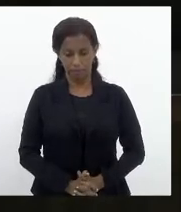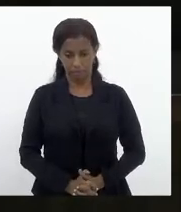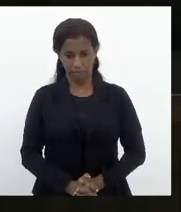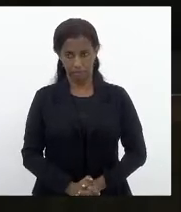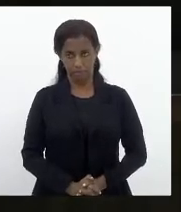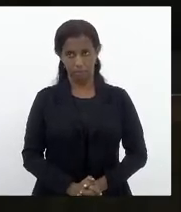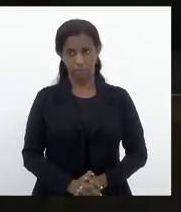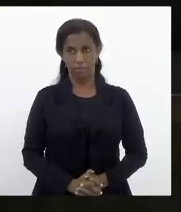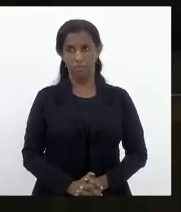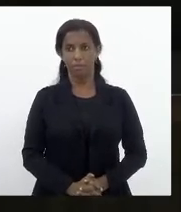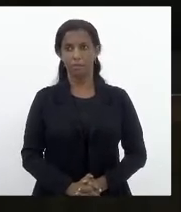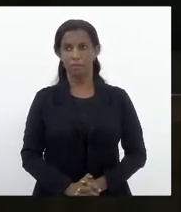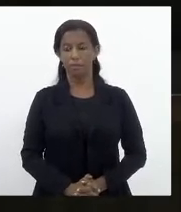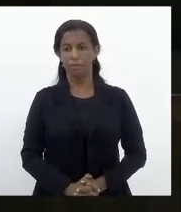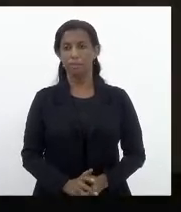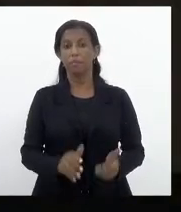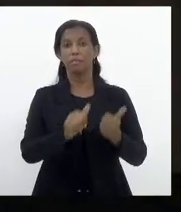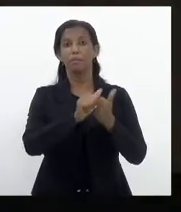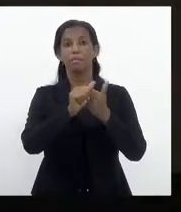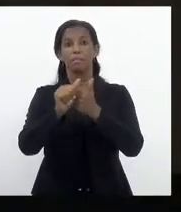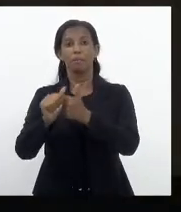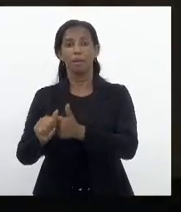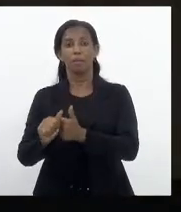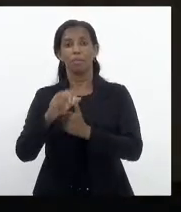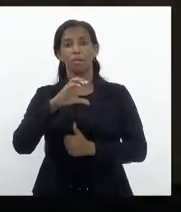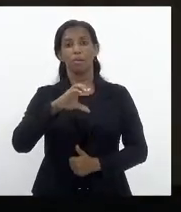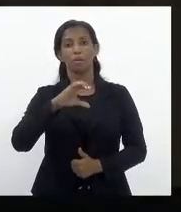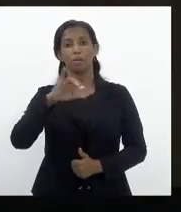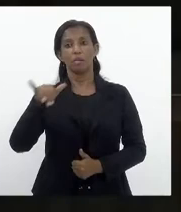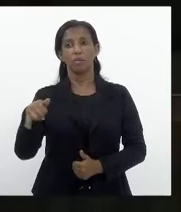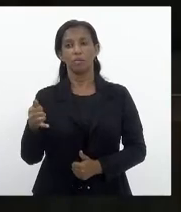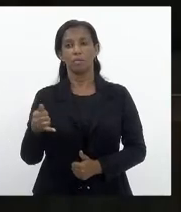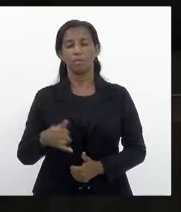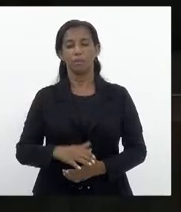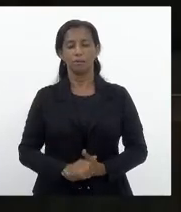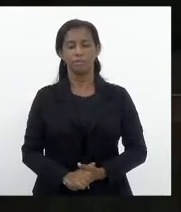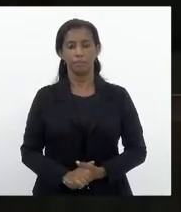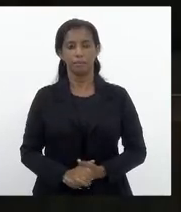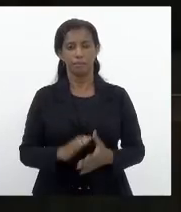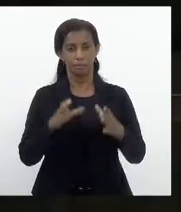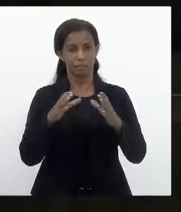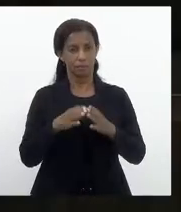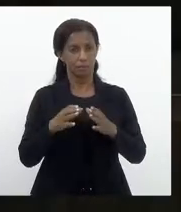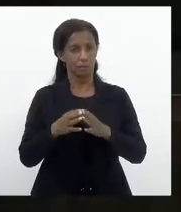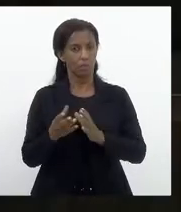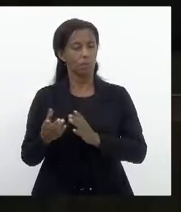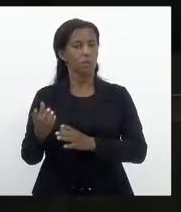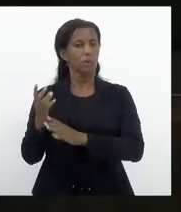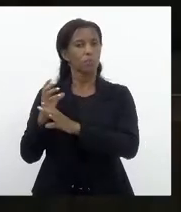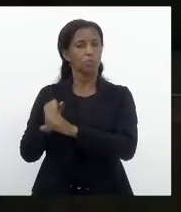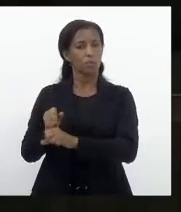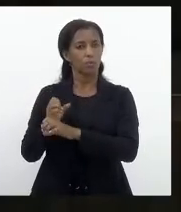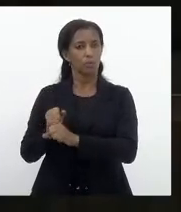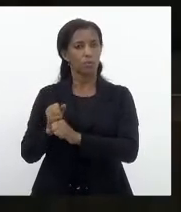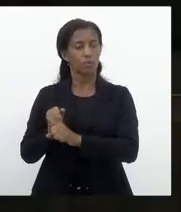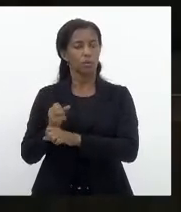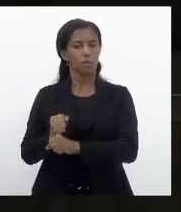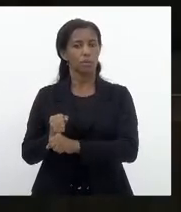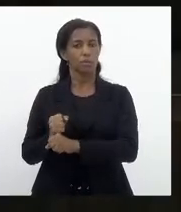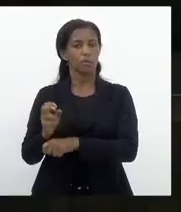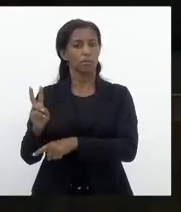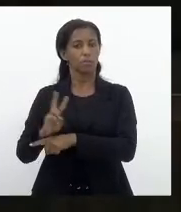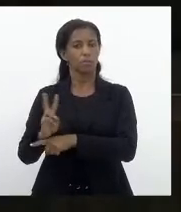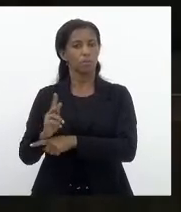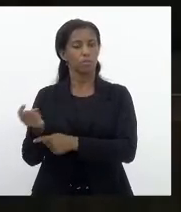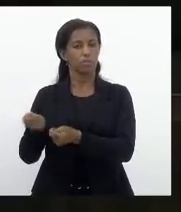Acompanhe o parecido CCJ. Acompanhe o parecido da CCJ, senhora Presidente. Pela Comissão de Orçamento e Finanças de Finanças e Financeira e